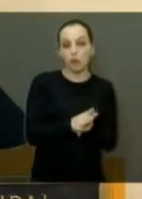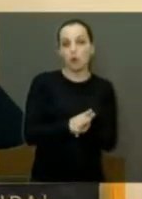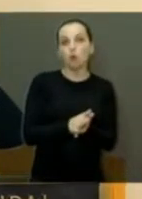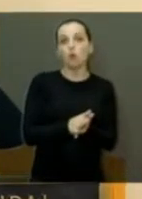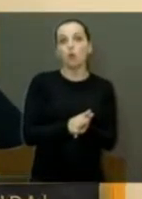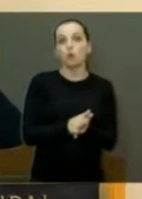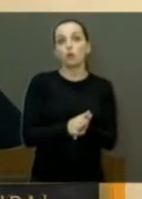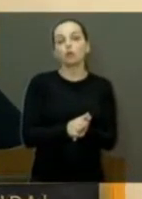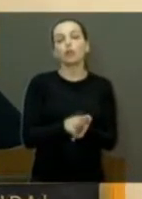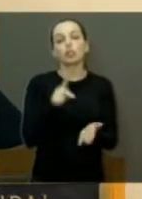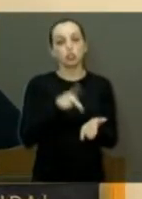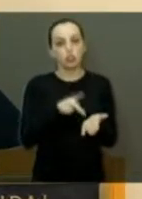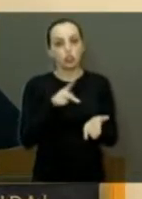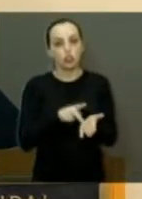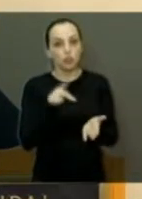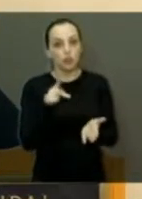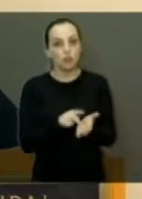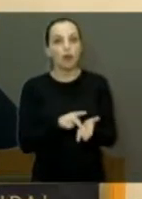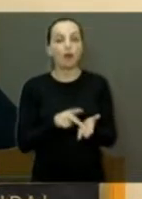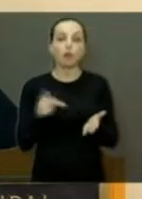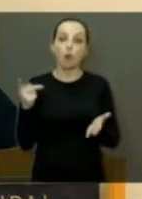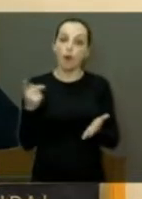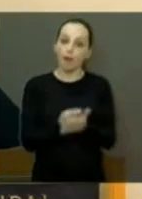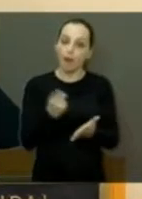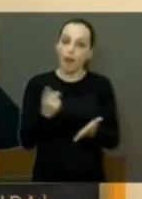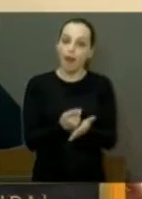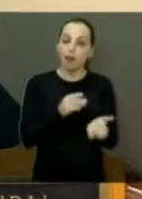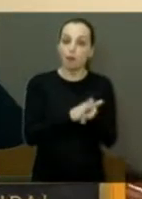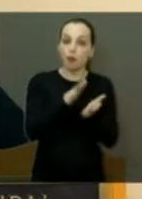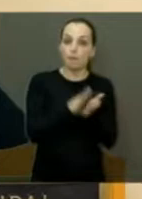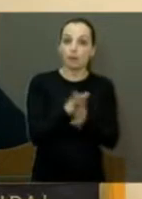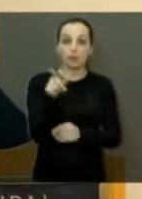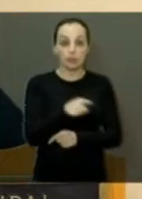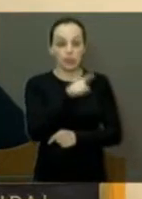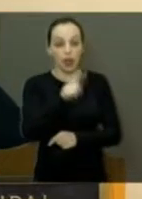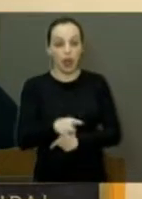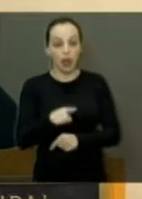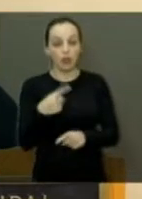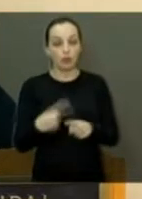falha no equipamento ou no processamento, a multa teria que ser cancelada, porque era um erro.